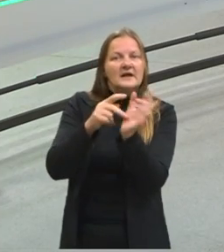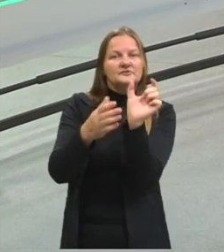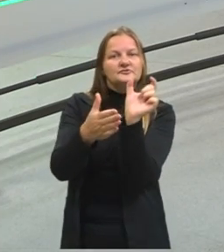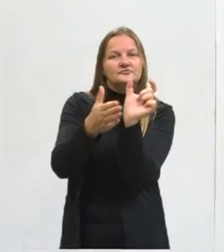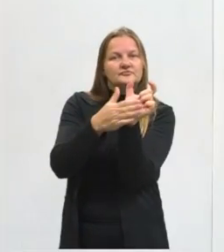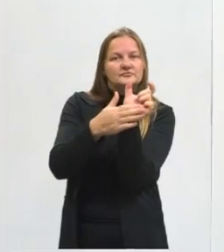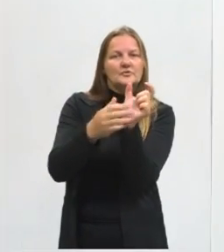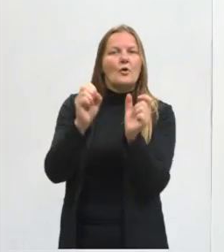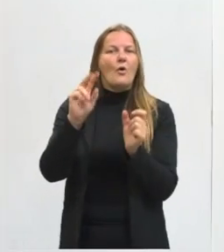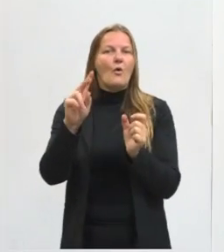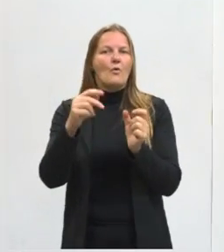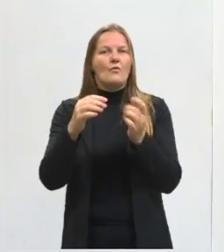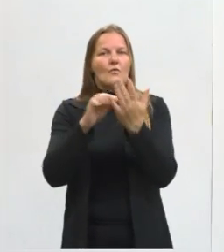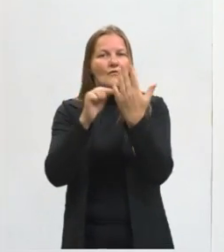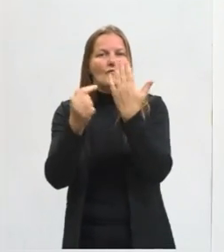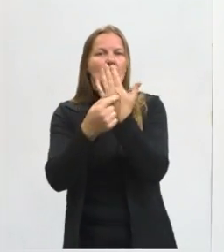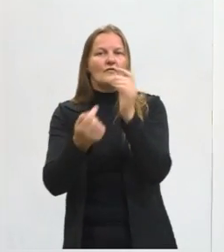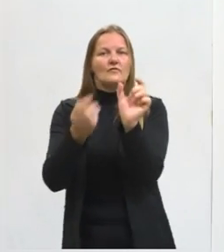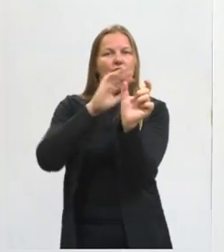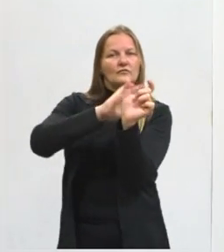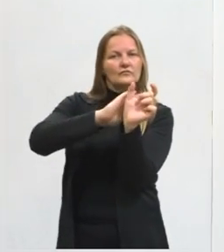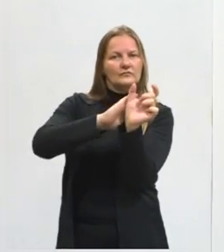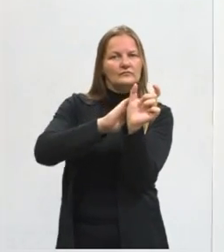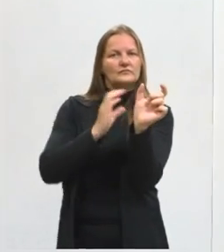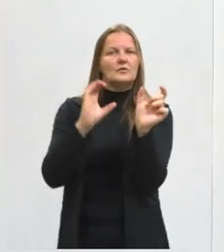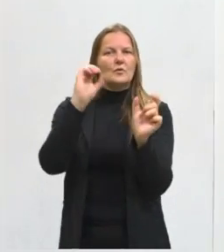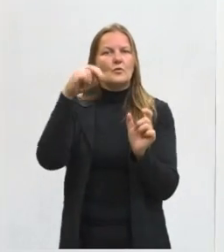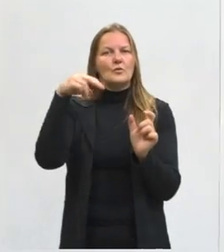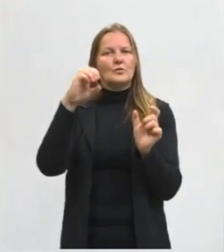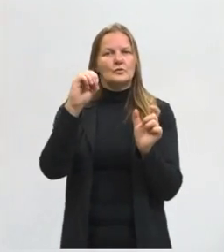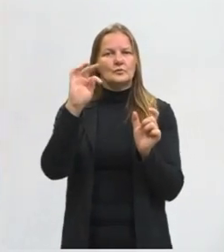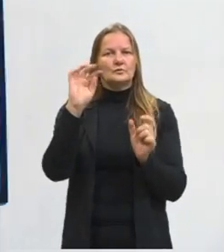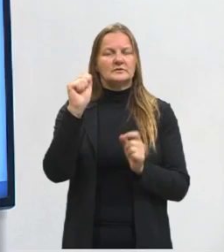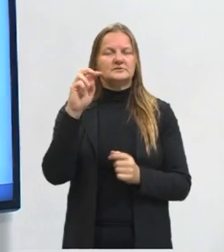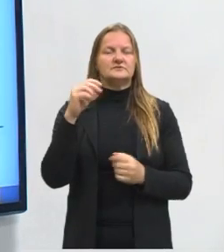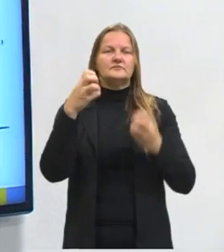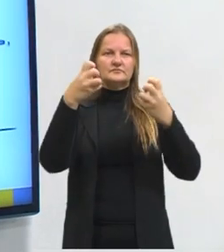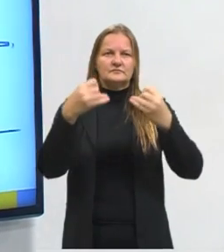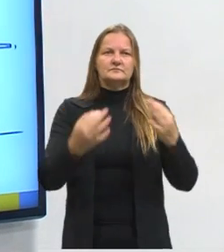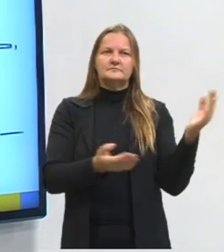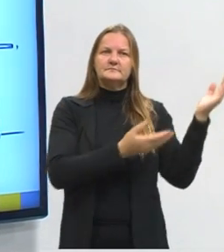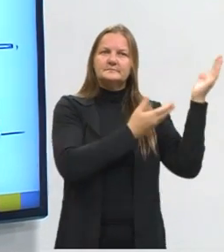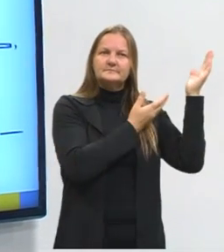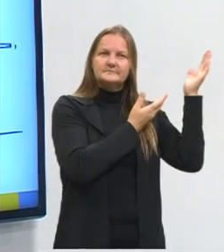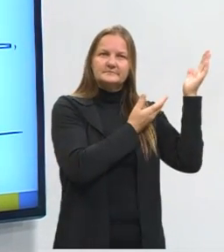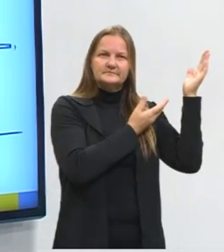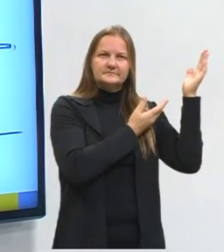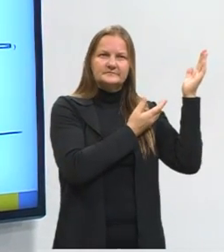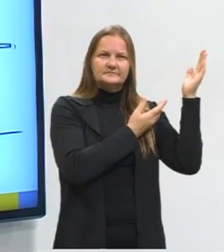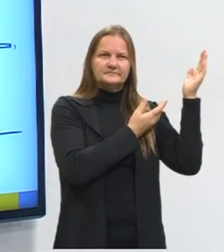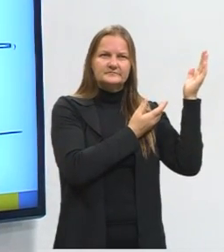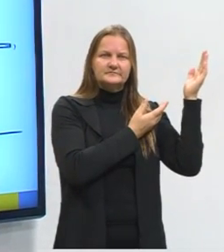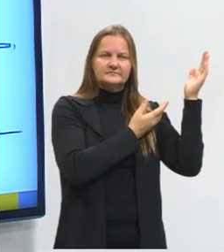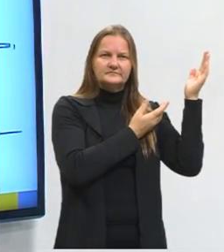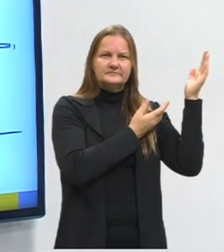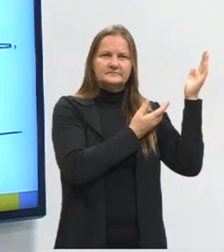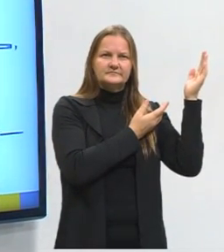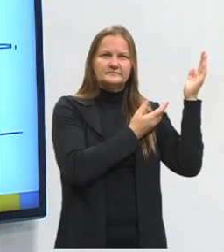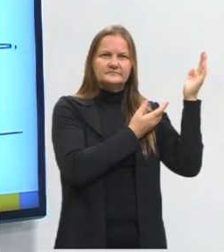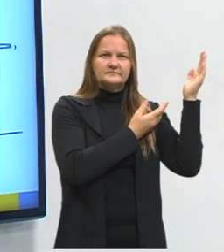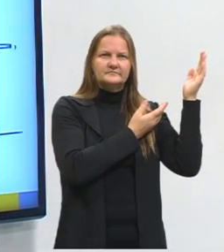conotativo? Eu sempre brinco assim, Nós temos